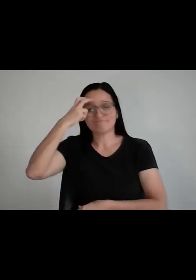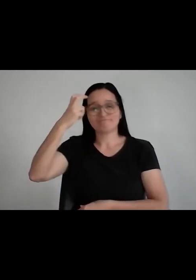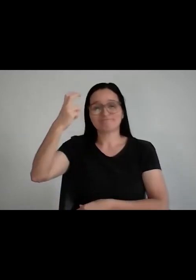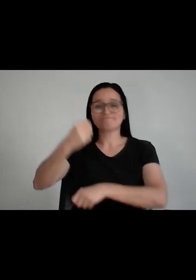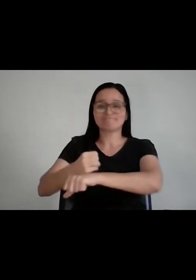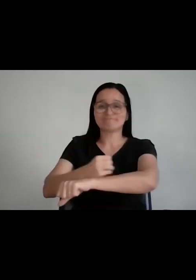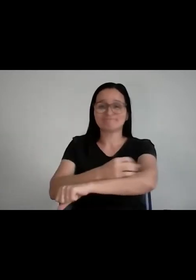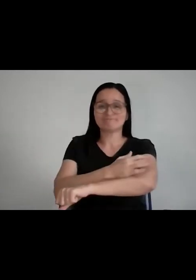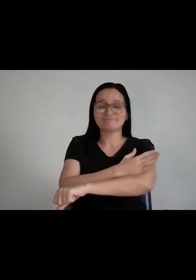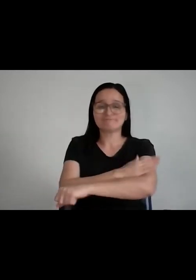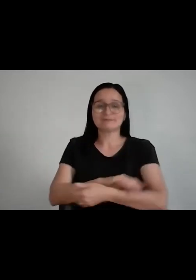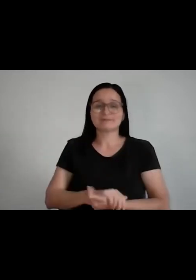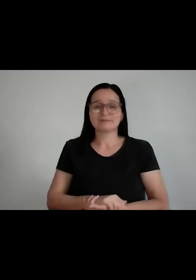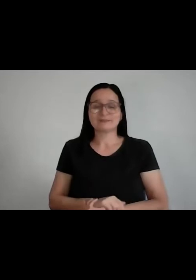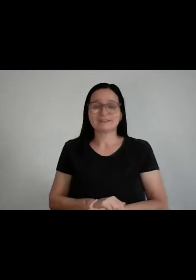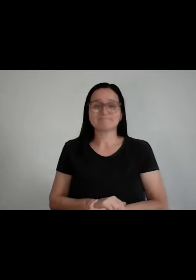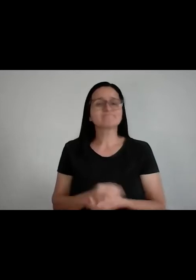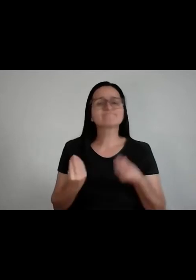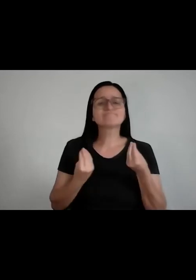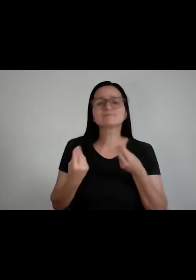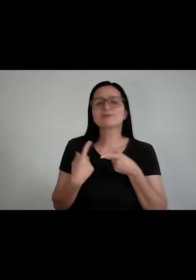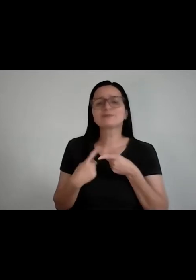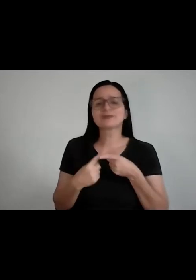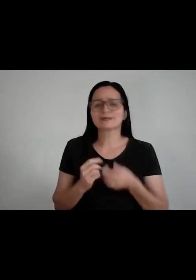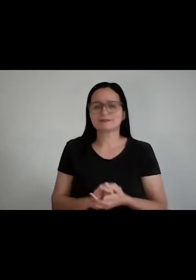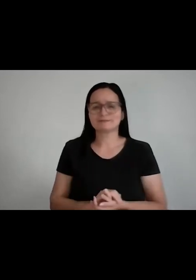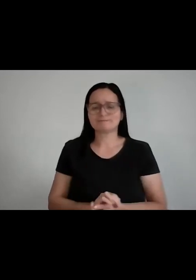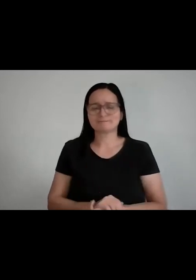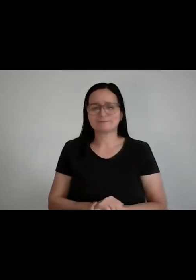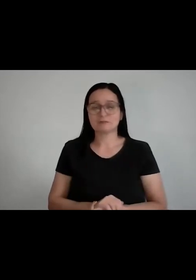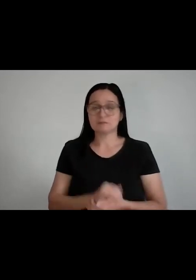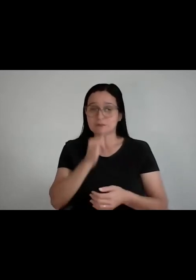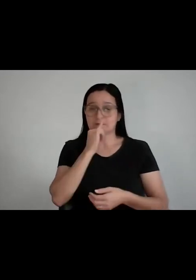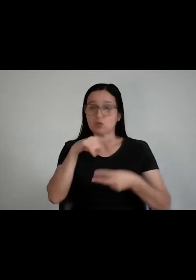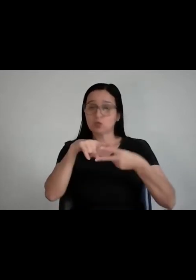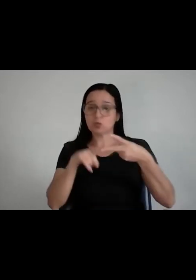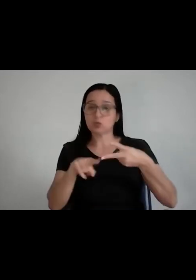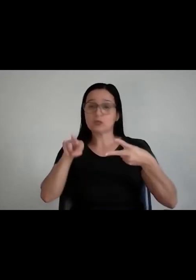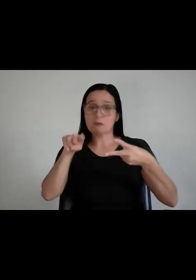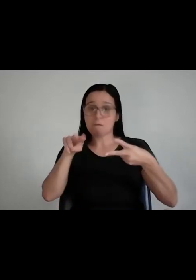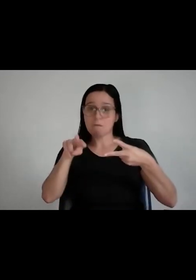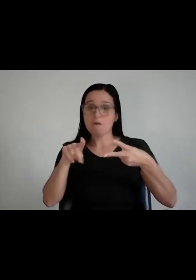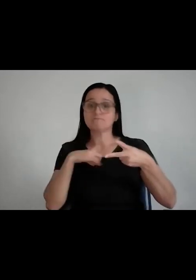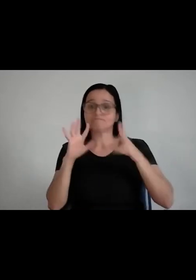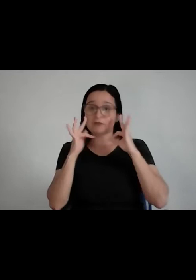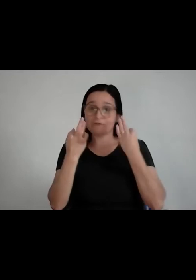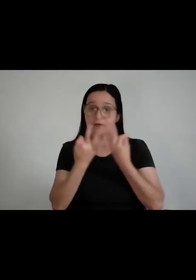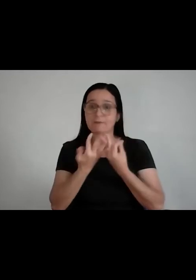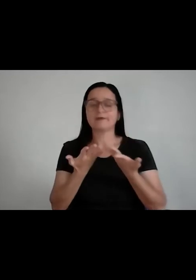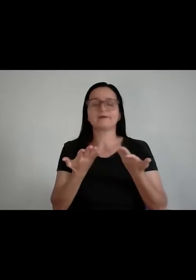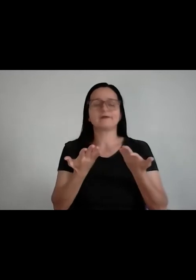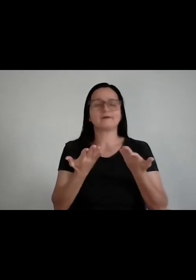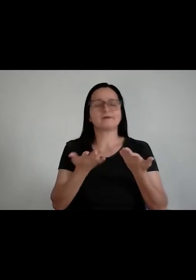Porque... Por que que alguém... Dois irmãos, às vezes, que vêm da mesma situação, da mesma origem, da